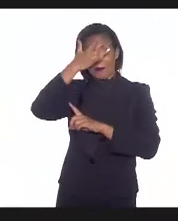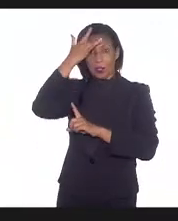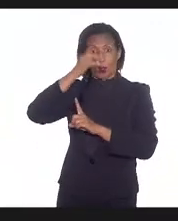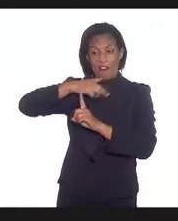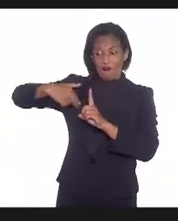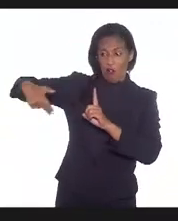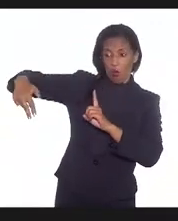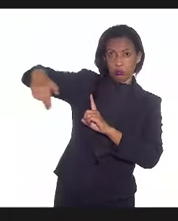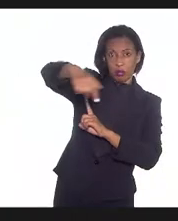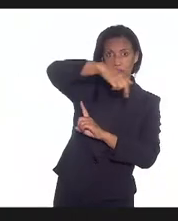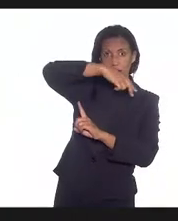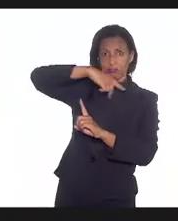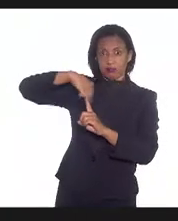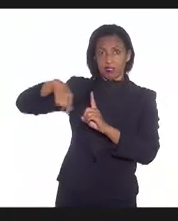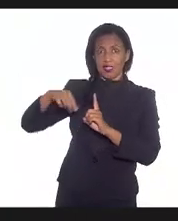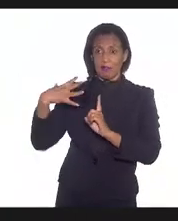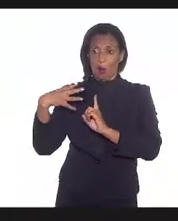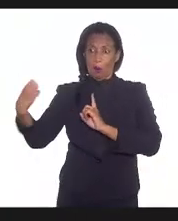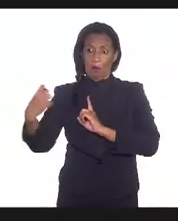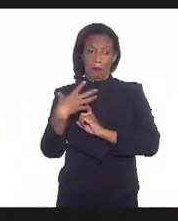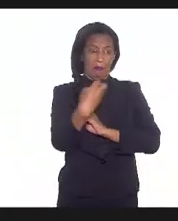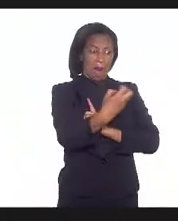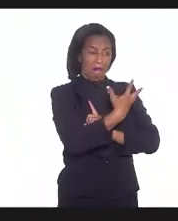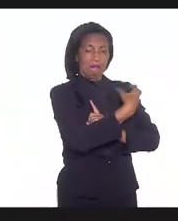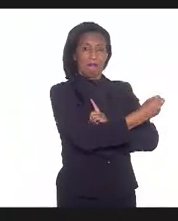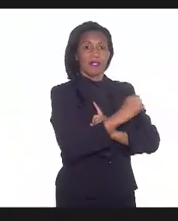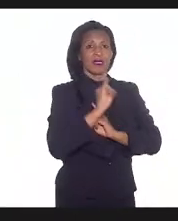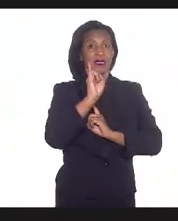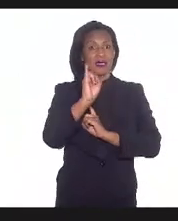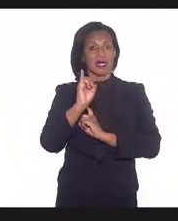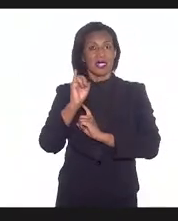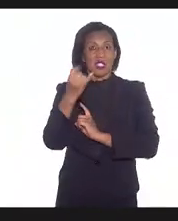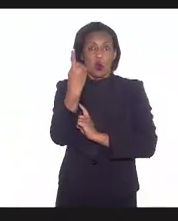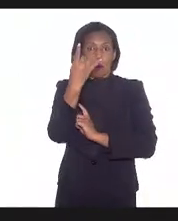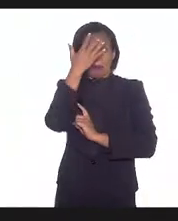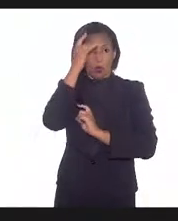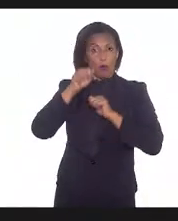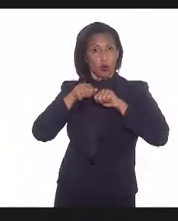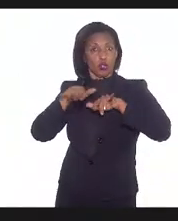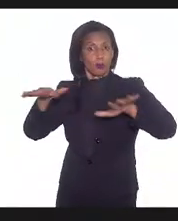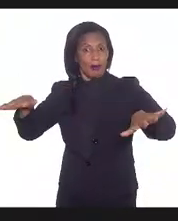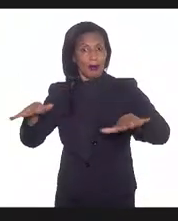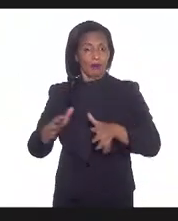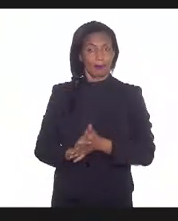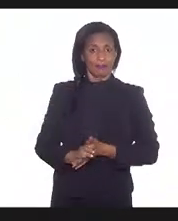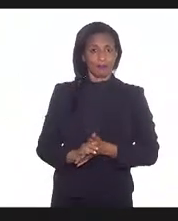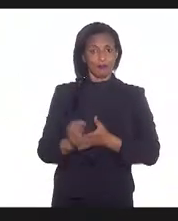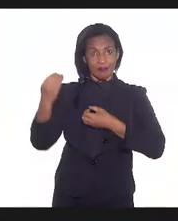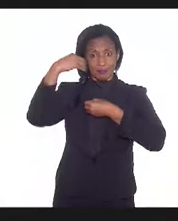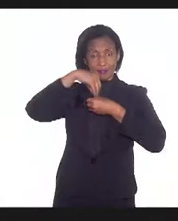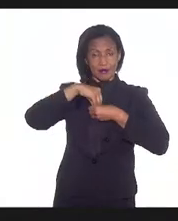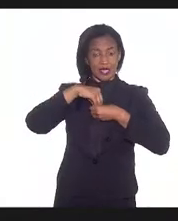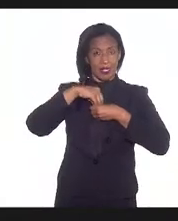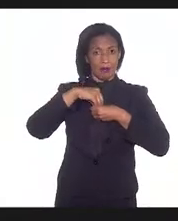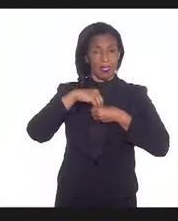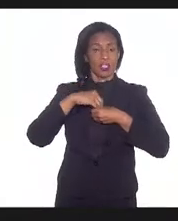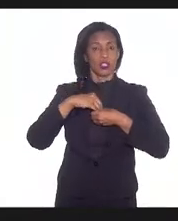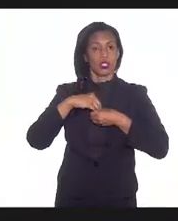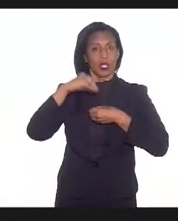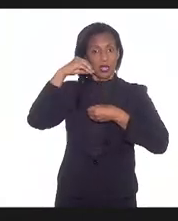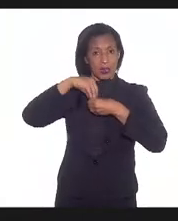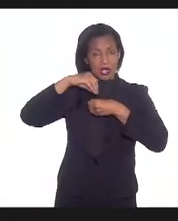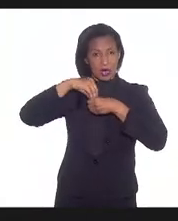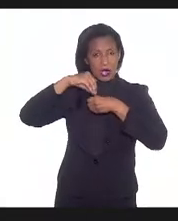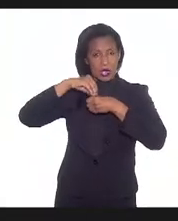a infecção e se alguém pode sair disseminando para outras pessoas, internamente, dentro da unidade